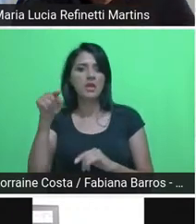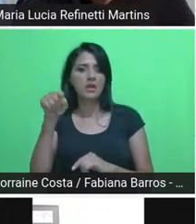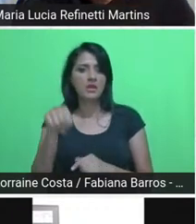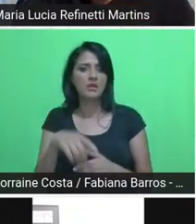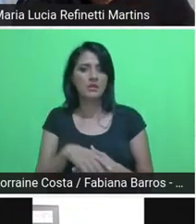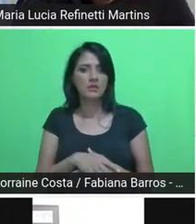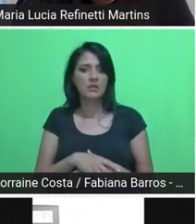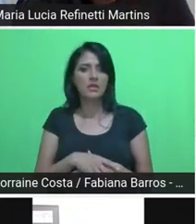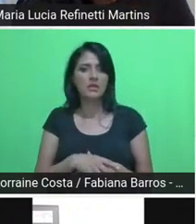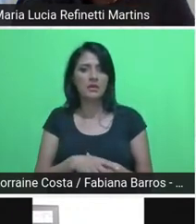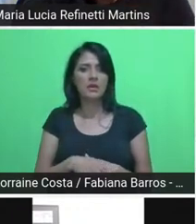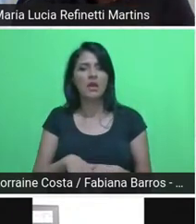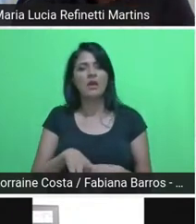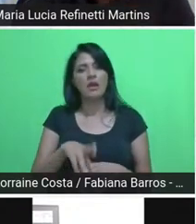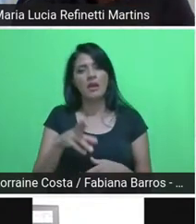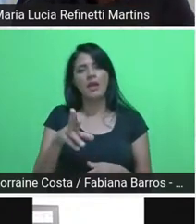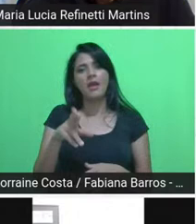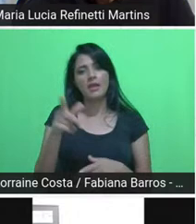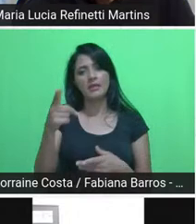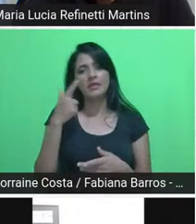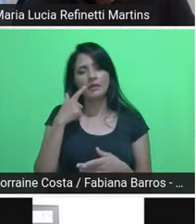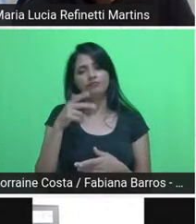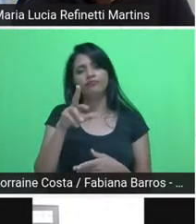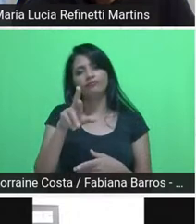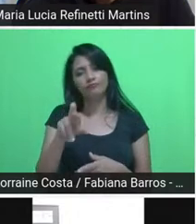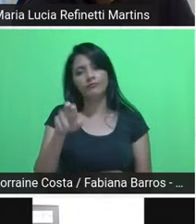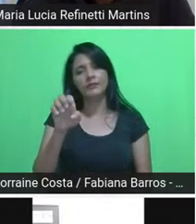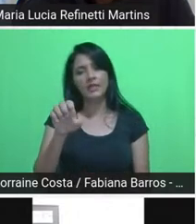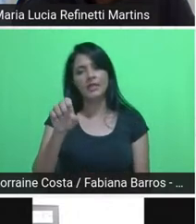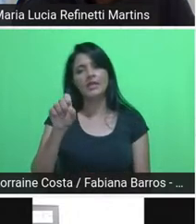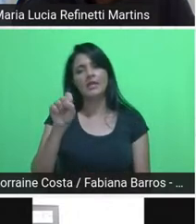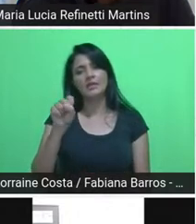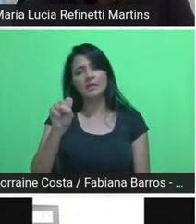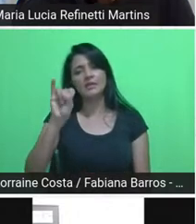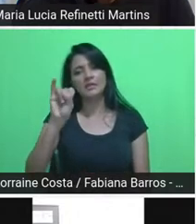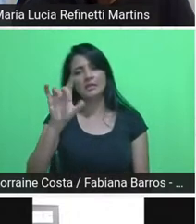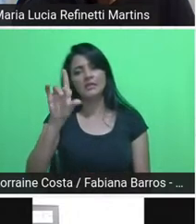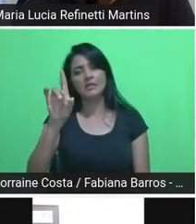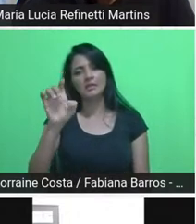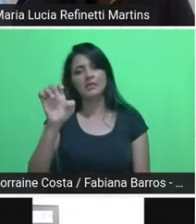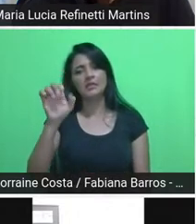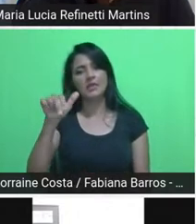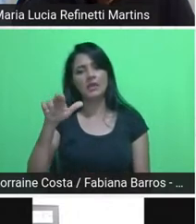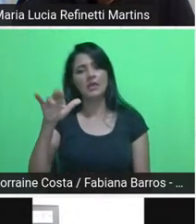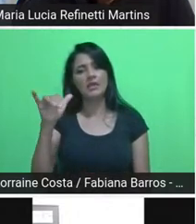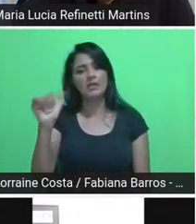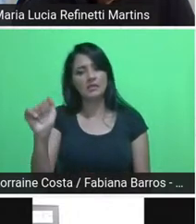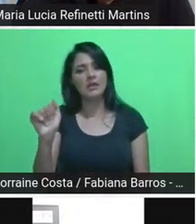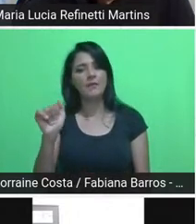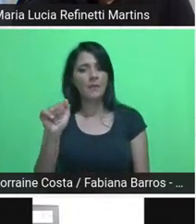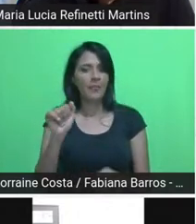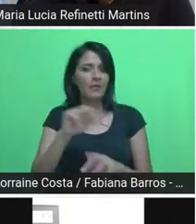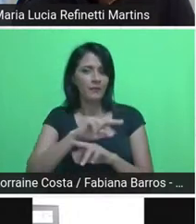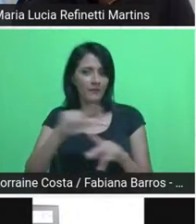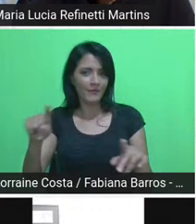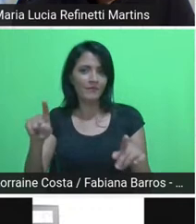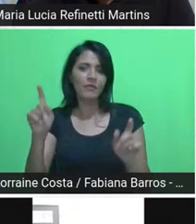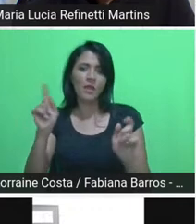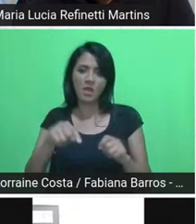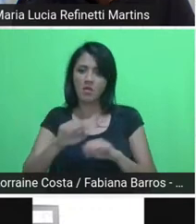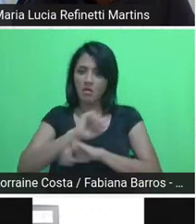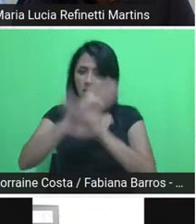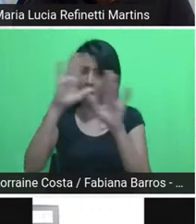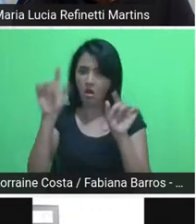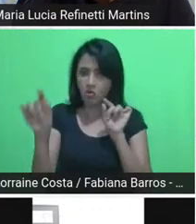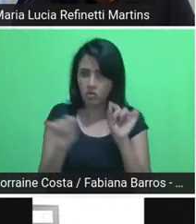residência multiprofissional e deixar claro que cada programa deve ser submetido